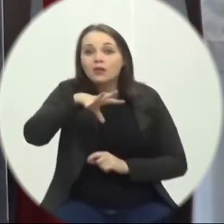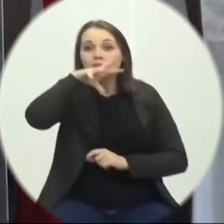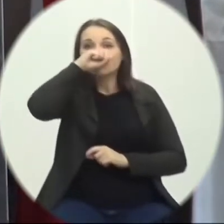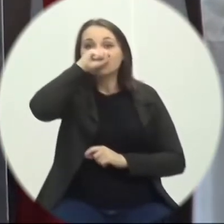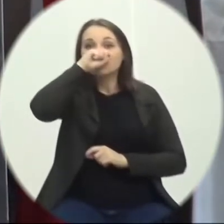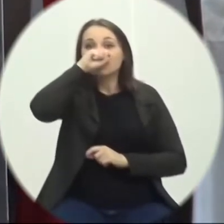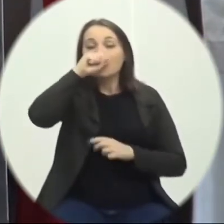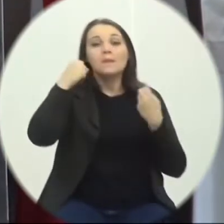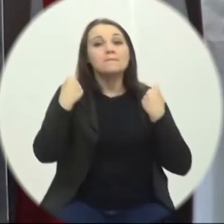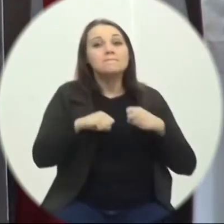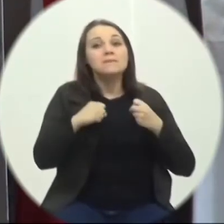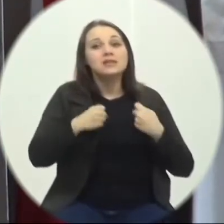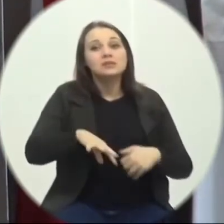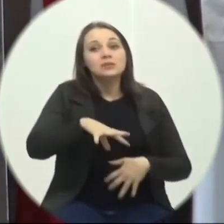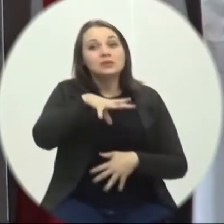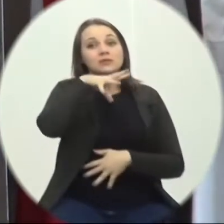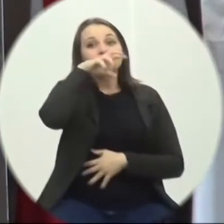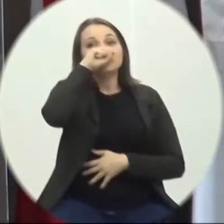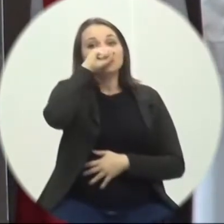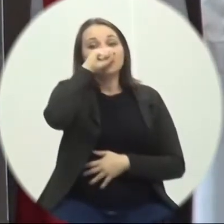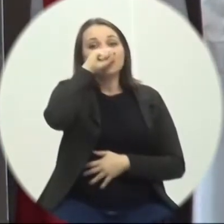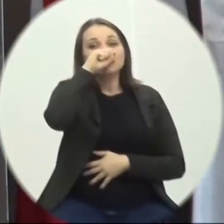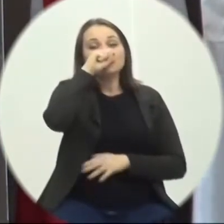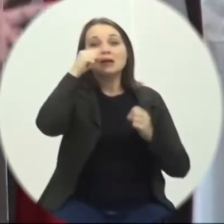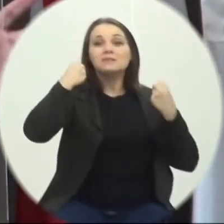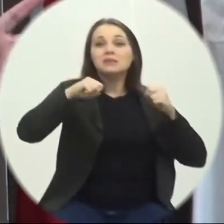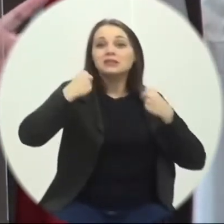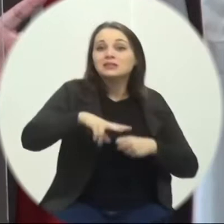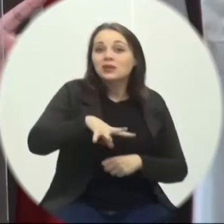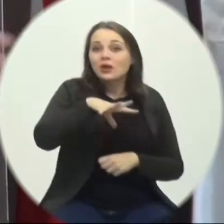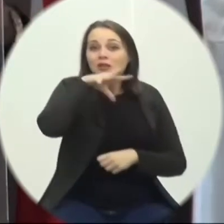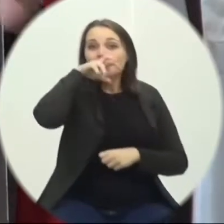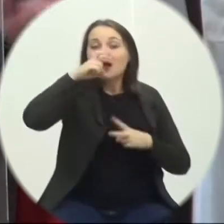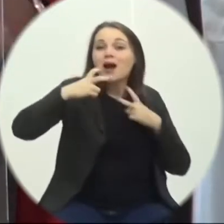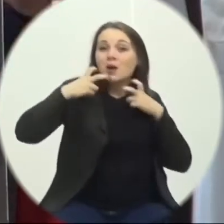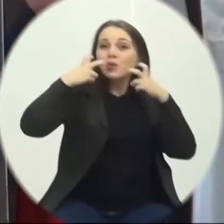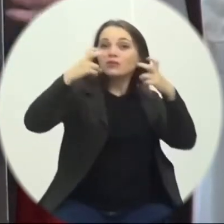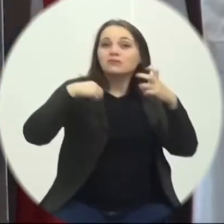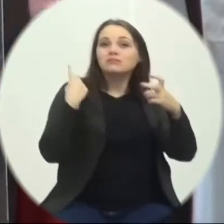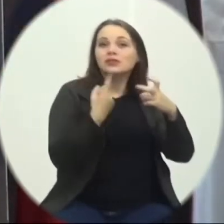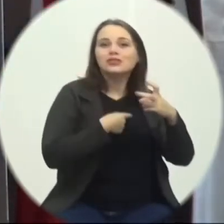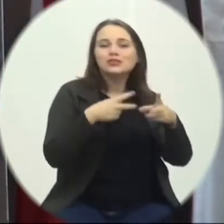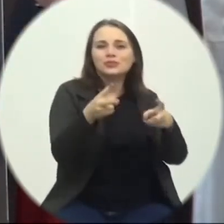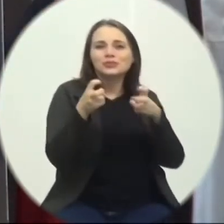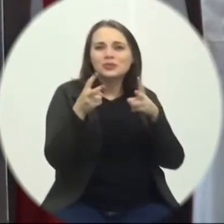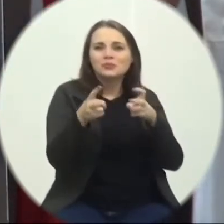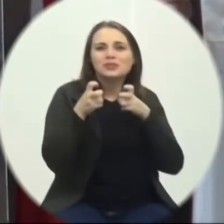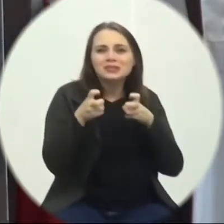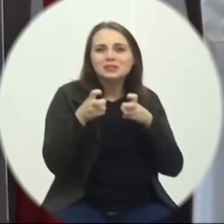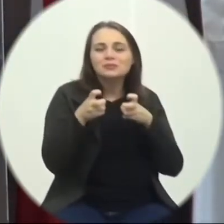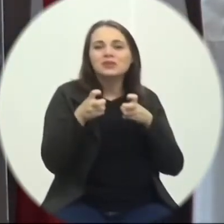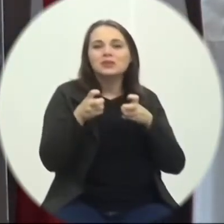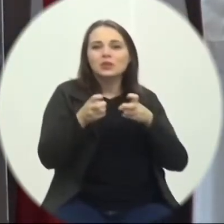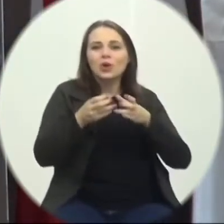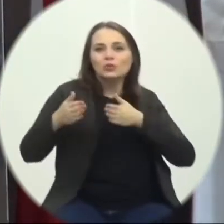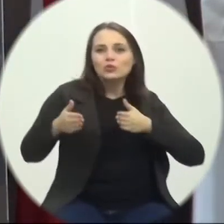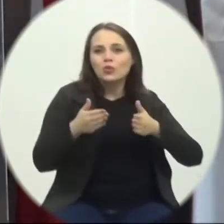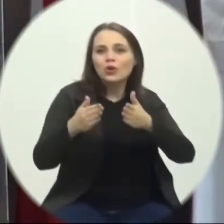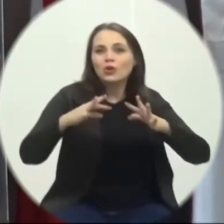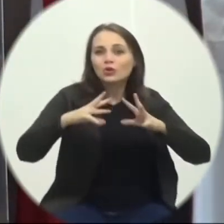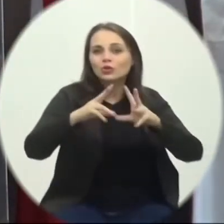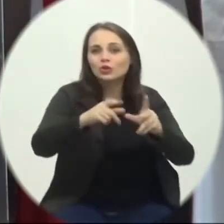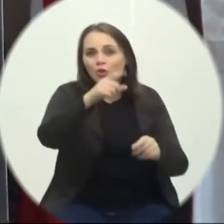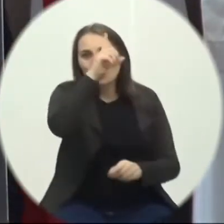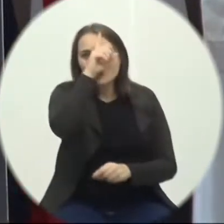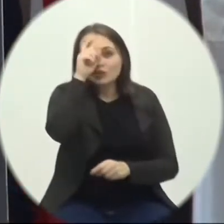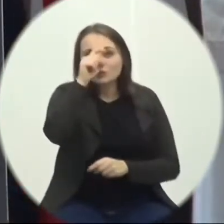Preciso respirar Esse é o grito, esse é o clamor Que temos ouvido nos corredores De todos os hospitais e